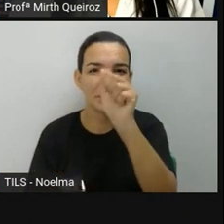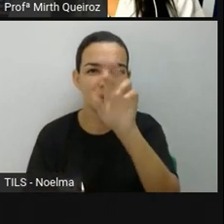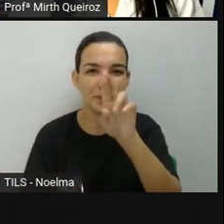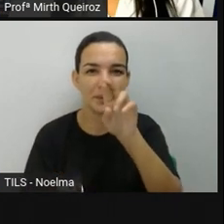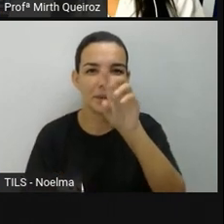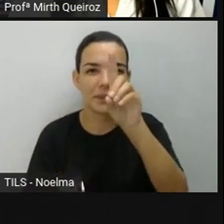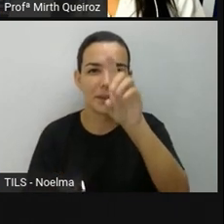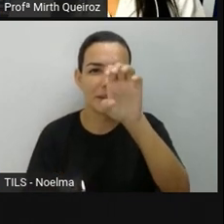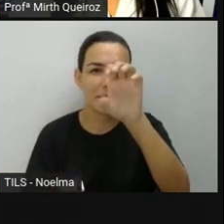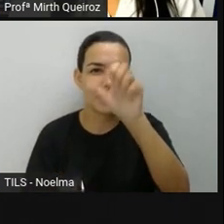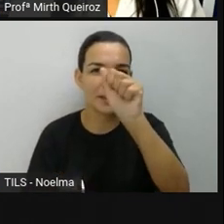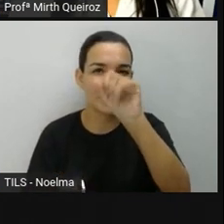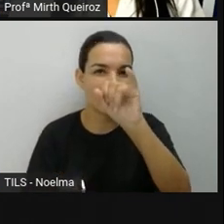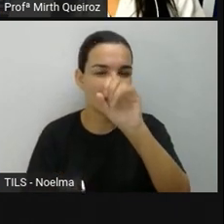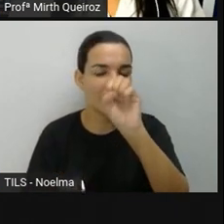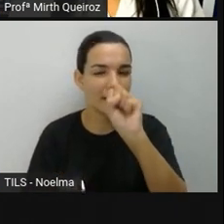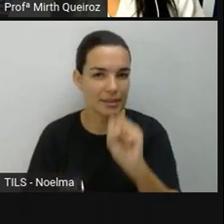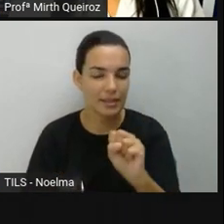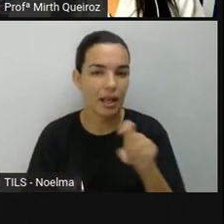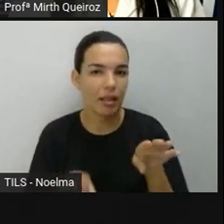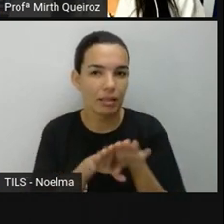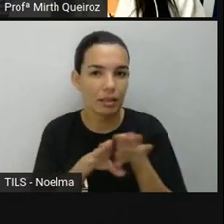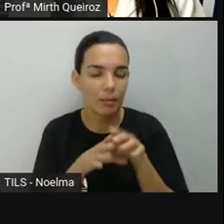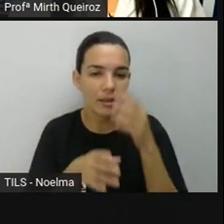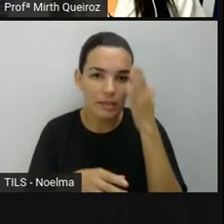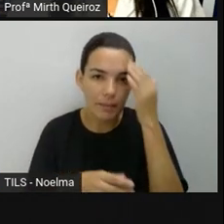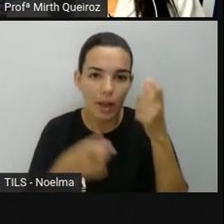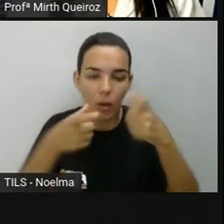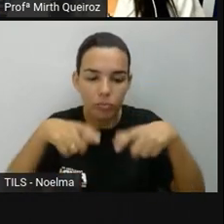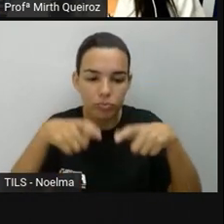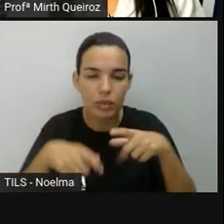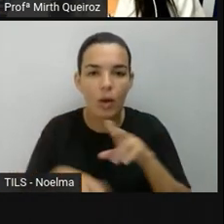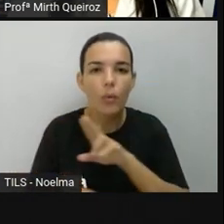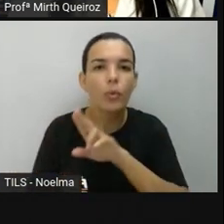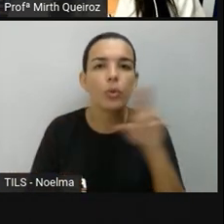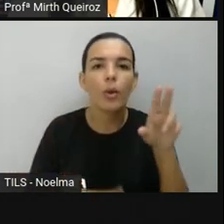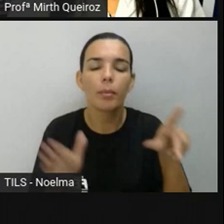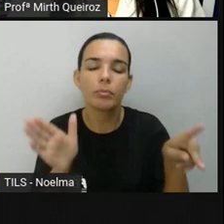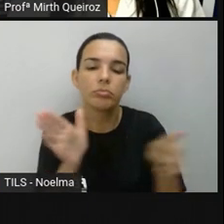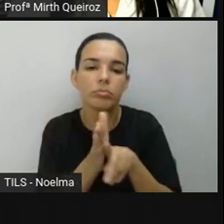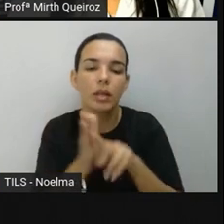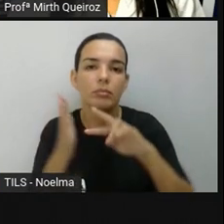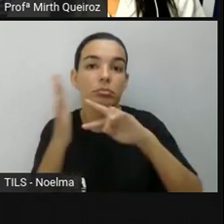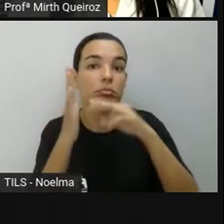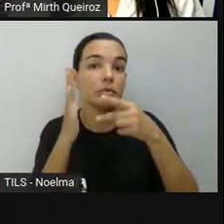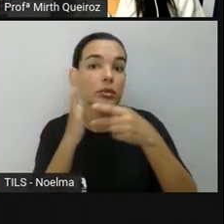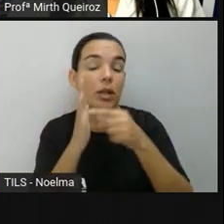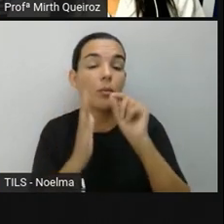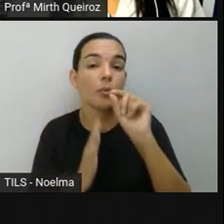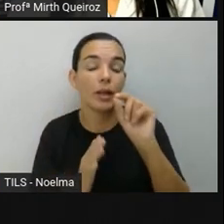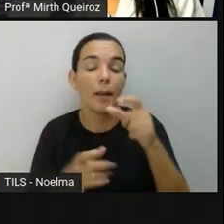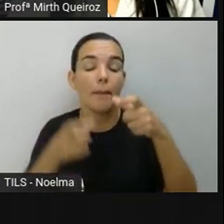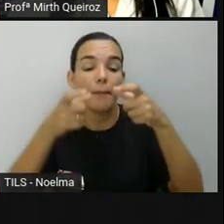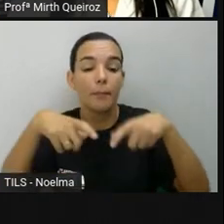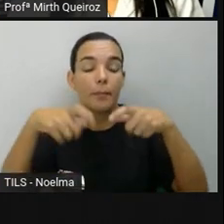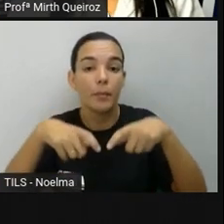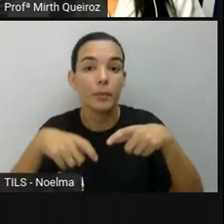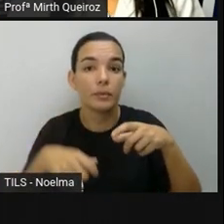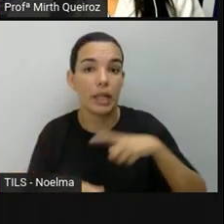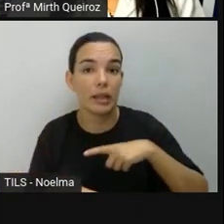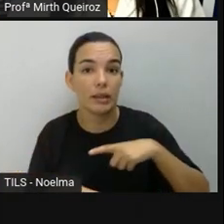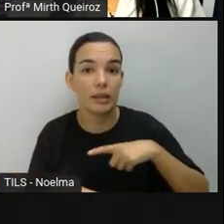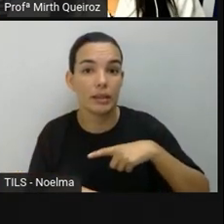utilizados para a gente se localizar. Tal como o próprio nome indica, os pontos cardeais são pontos que servem de